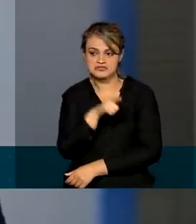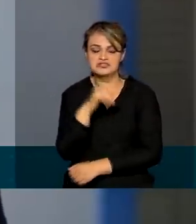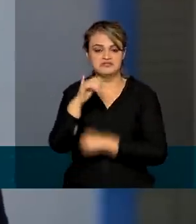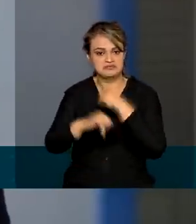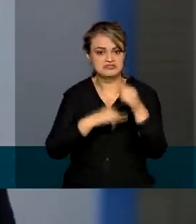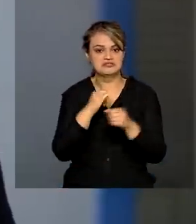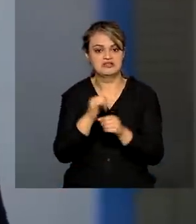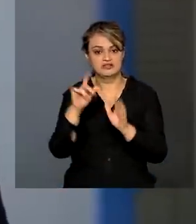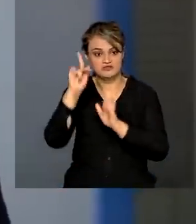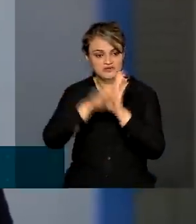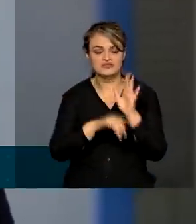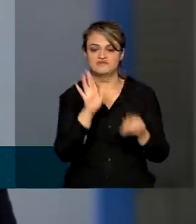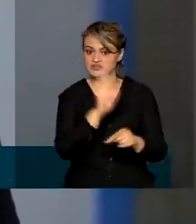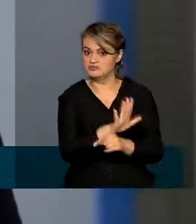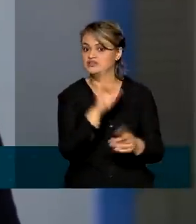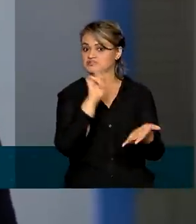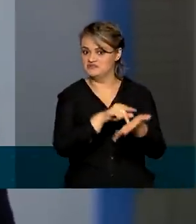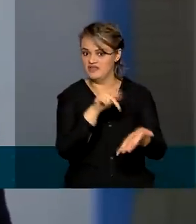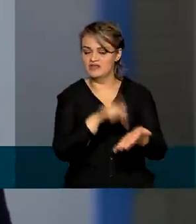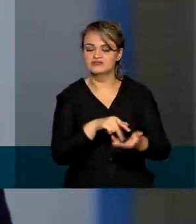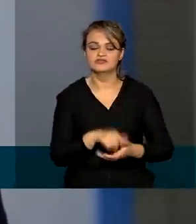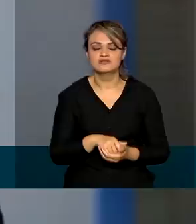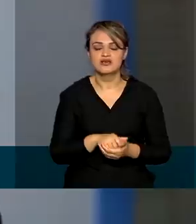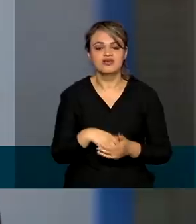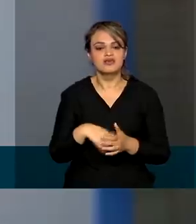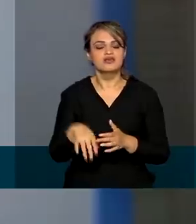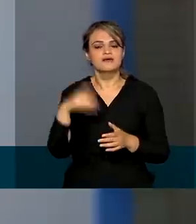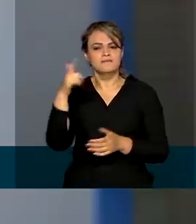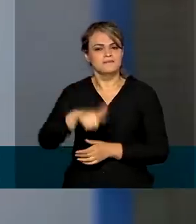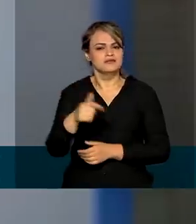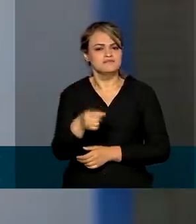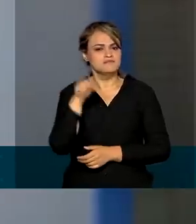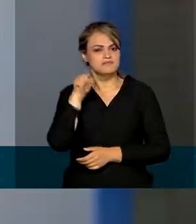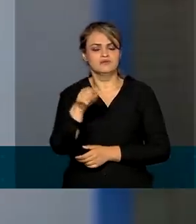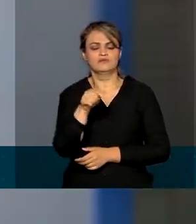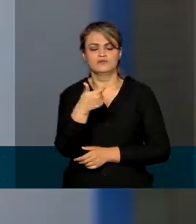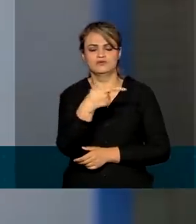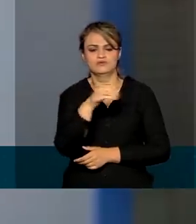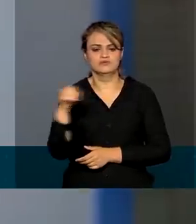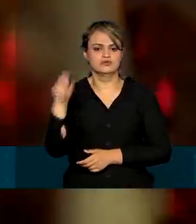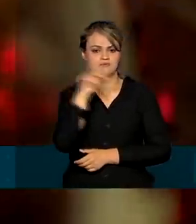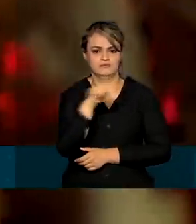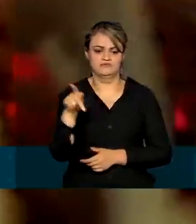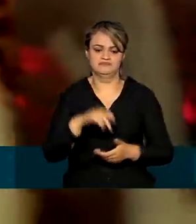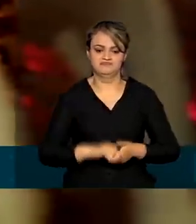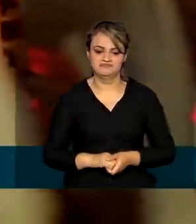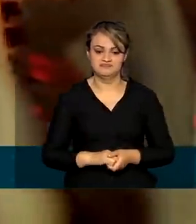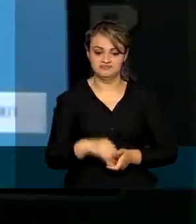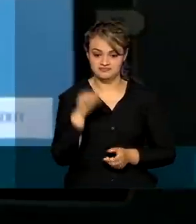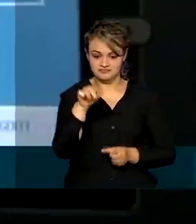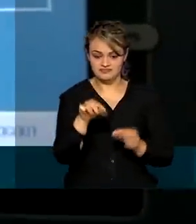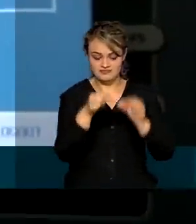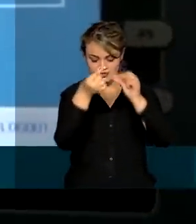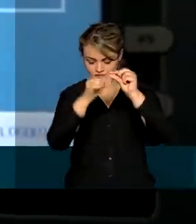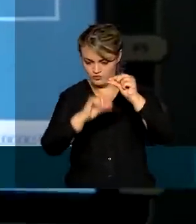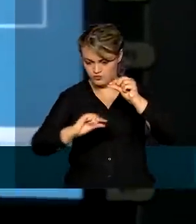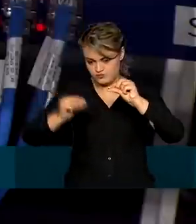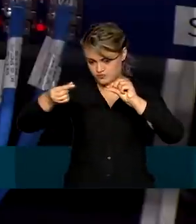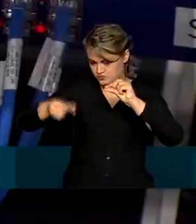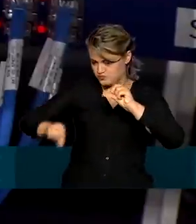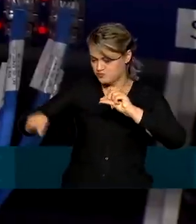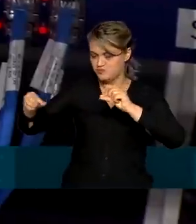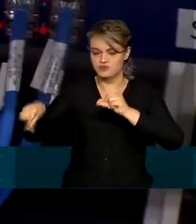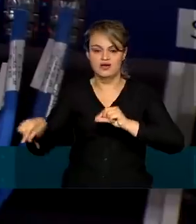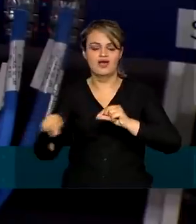grandes projetos. Além disso, um número de mais de 1.200 professores. A implantação de cabos de